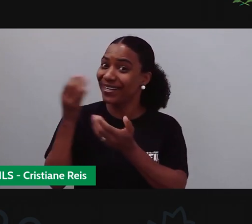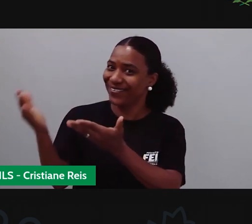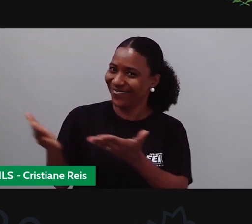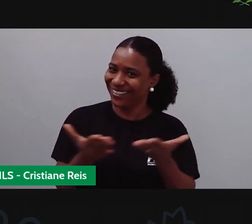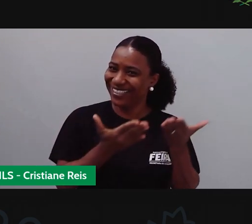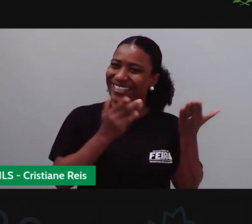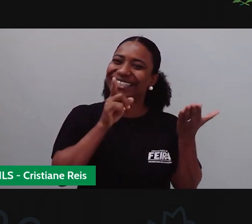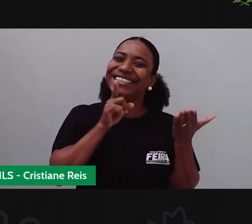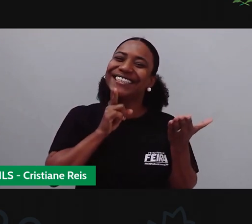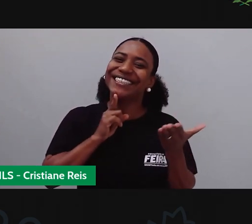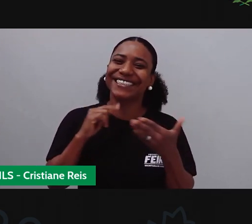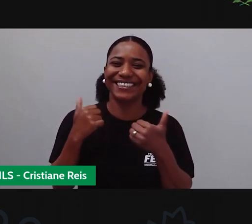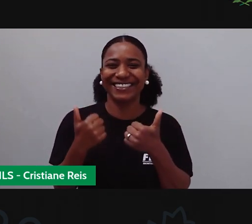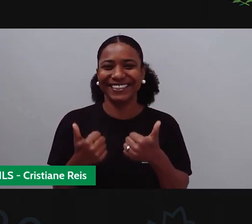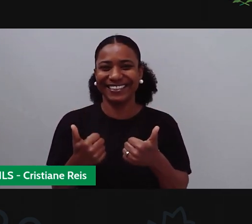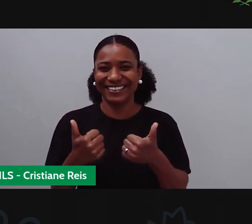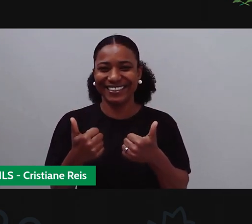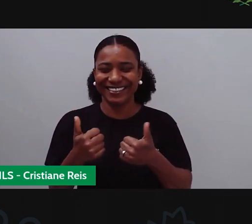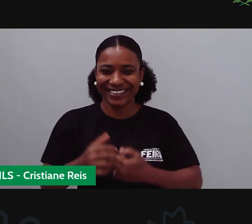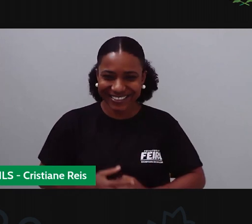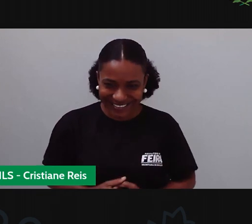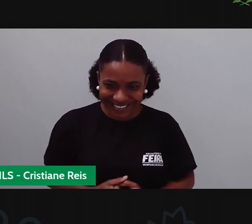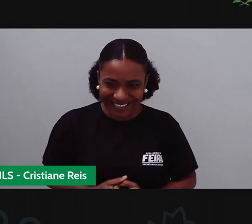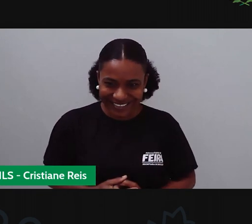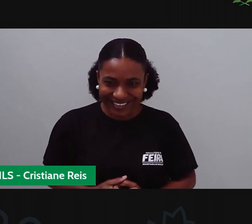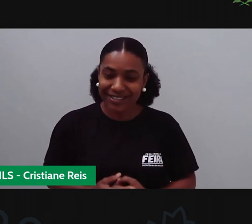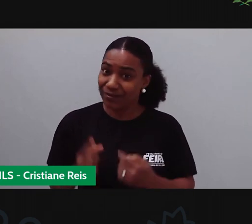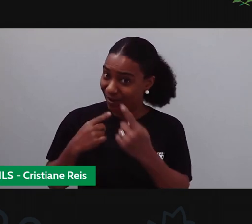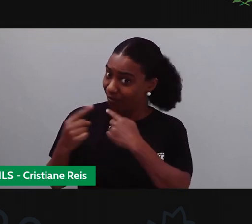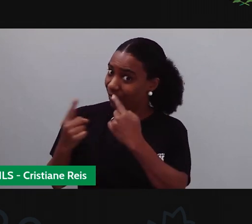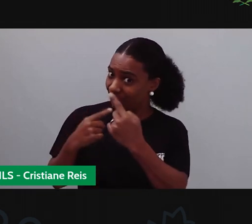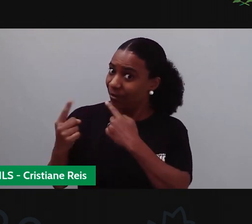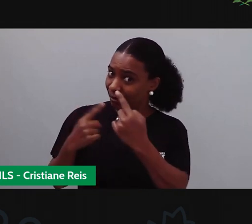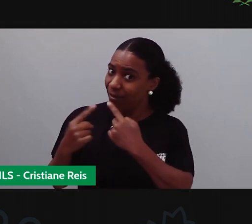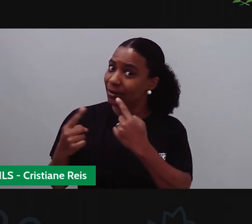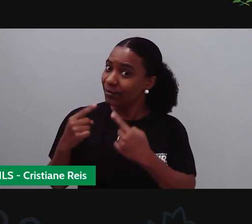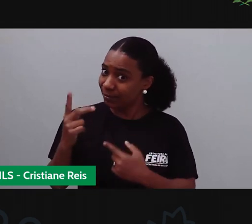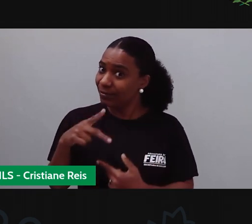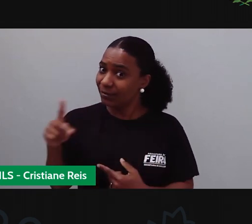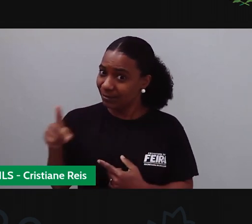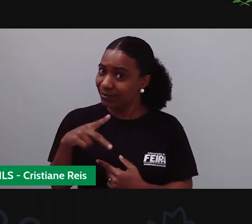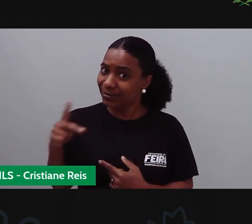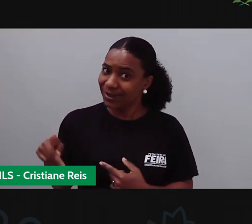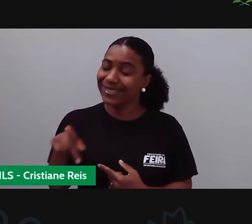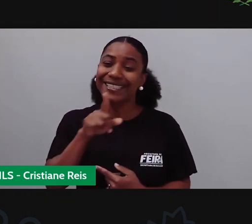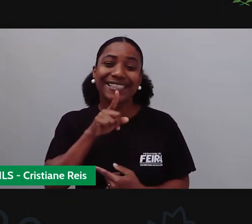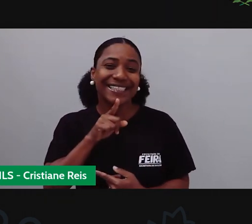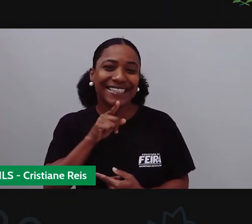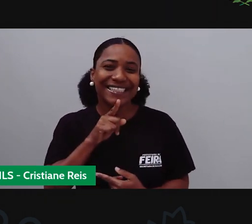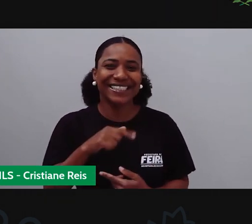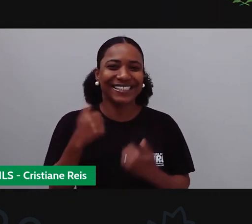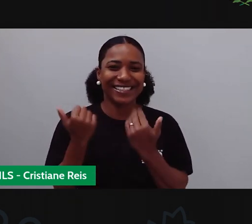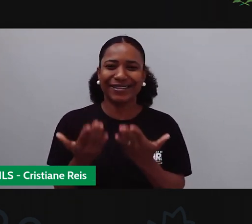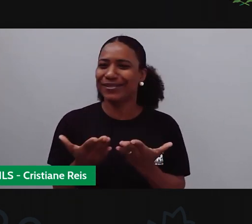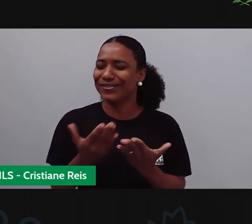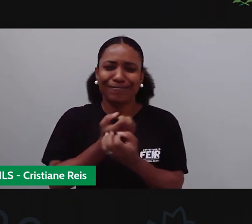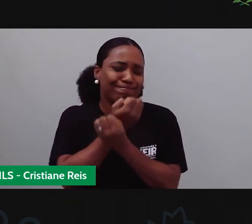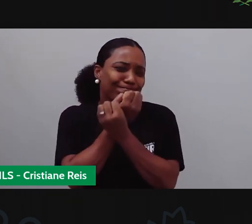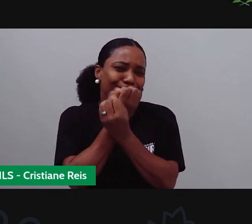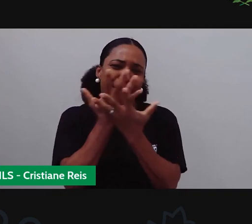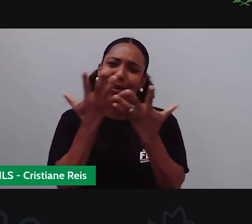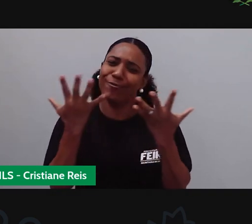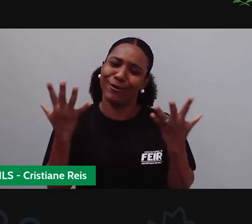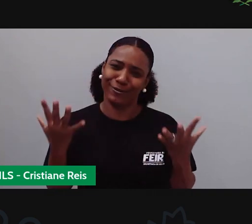Cris. E você vai conversar com a Pro, tá? Cris é uma menina maravilhosa, tá? Seja